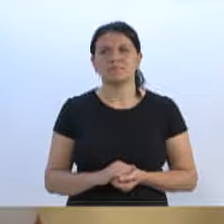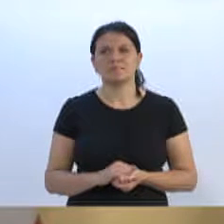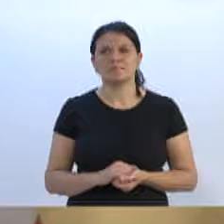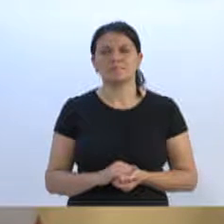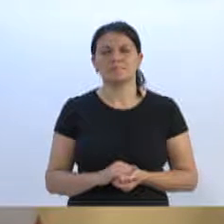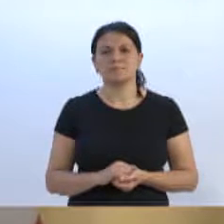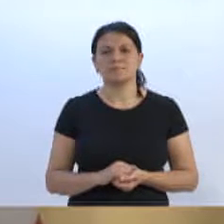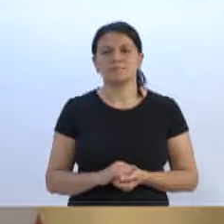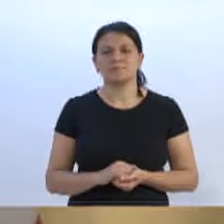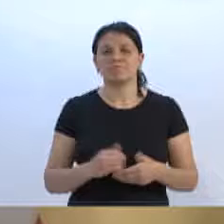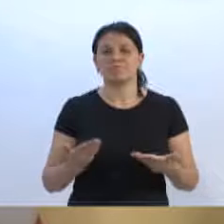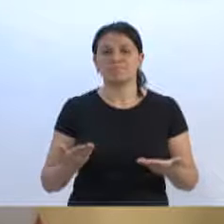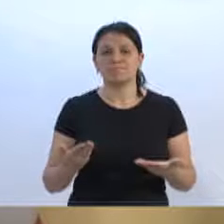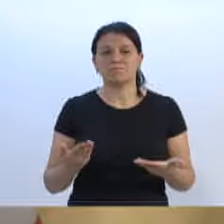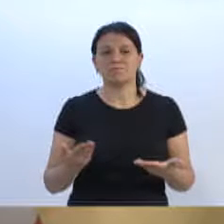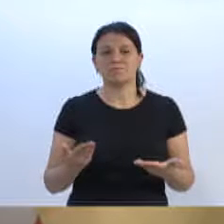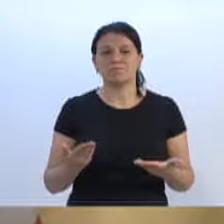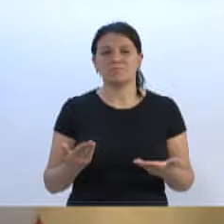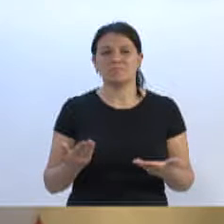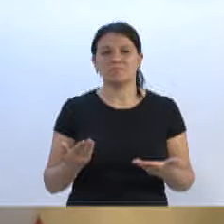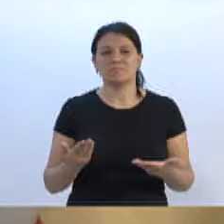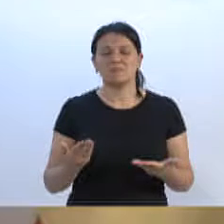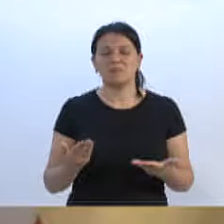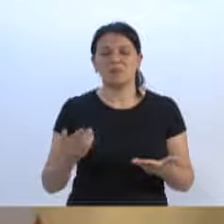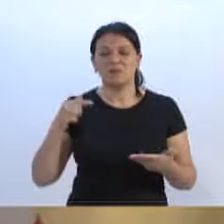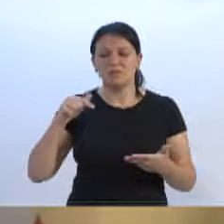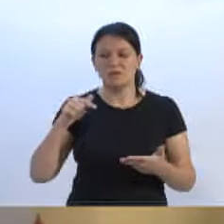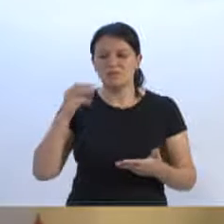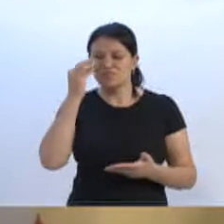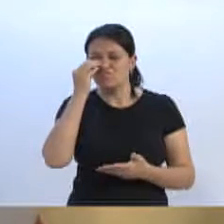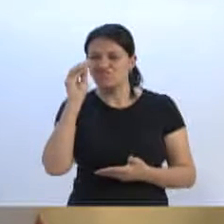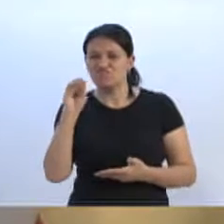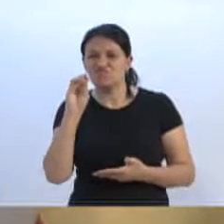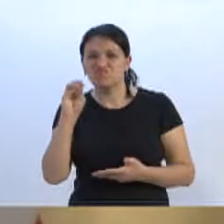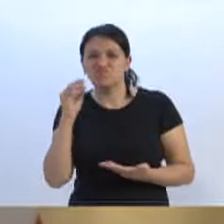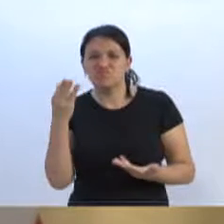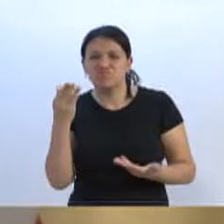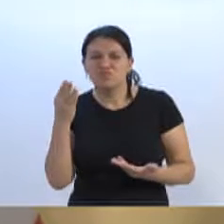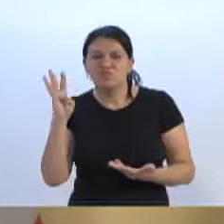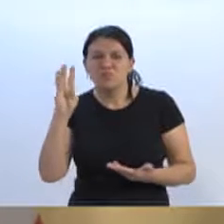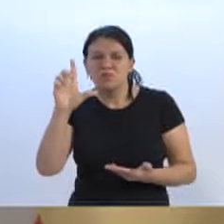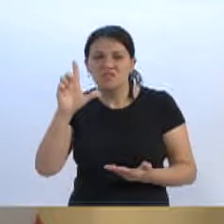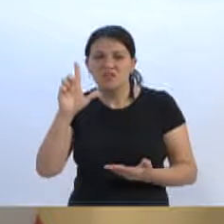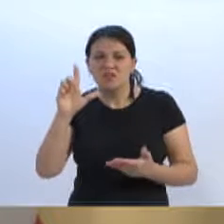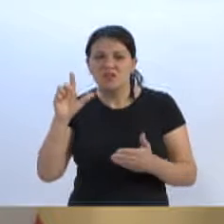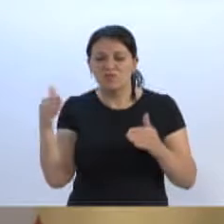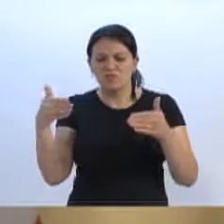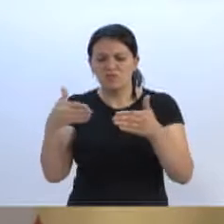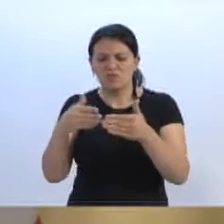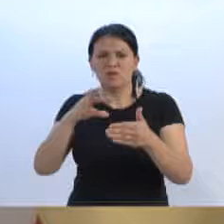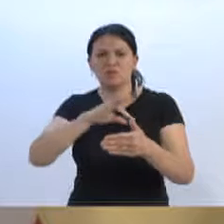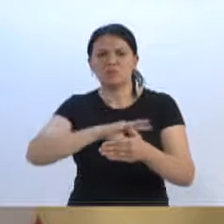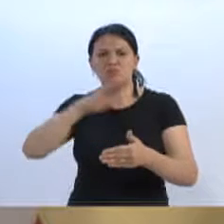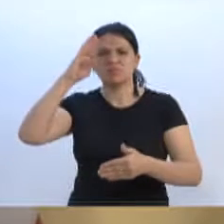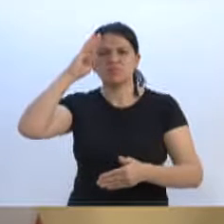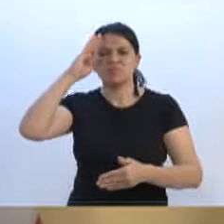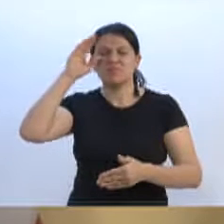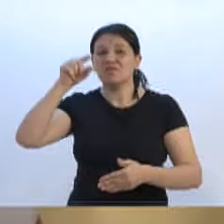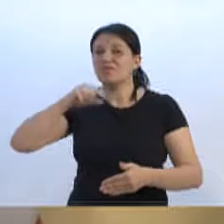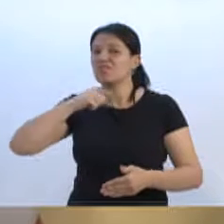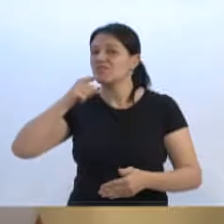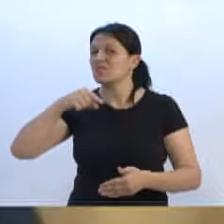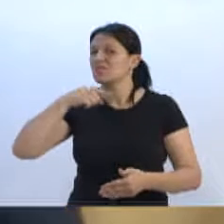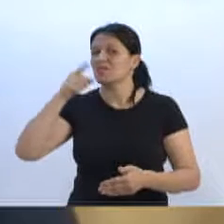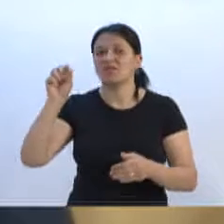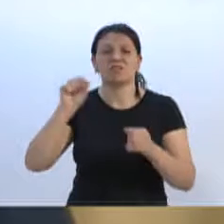a Blumenau no que toca o efetivo da Polícia Militar. Ninguém fez isso